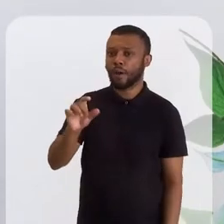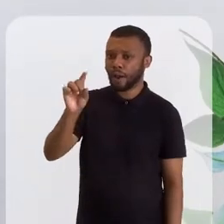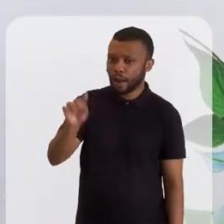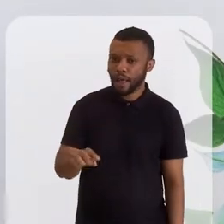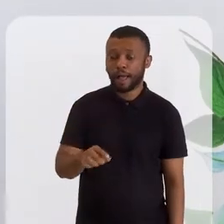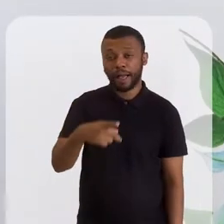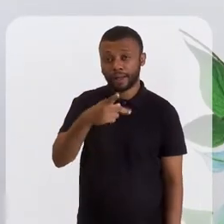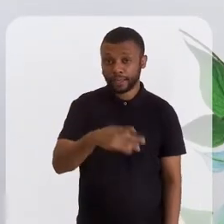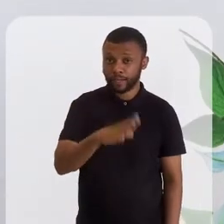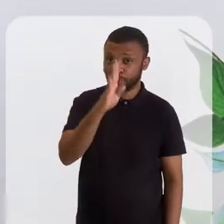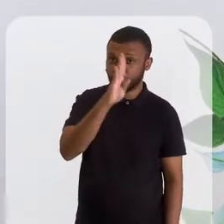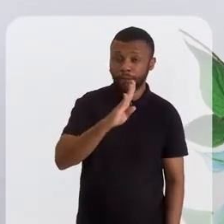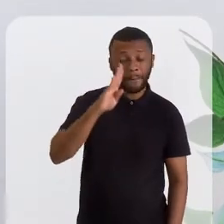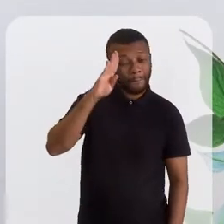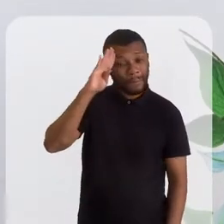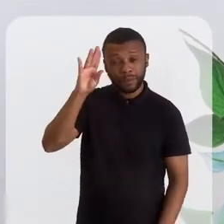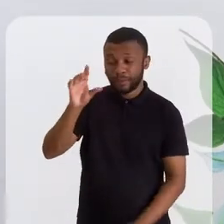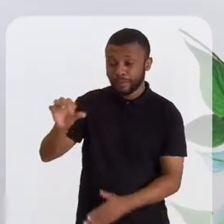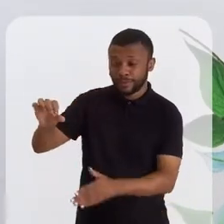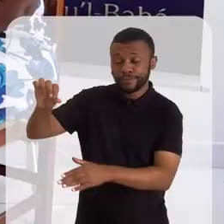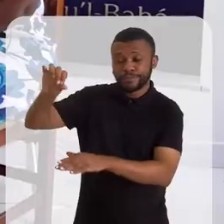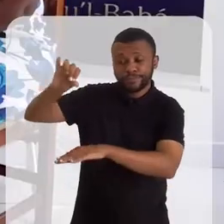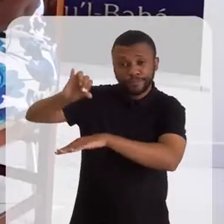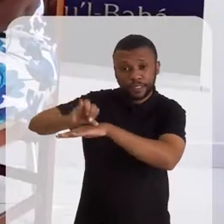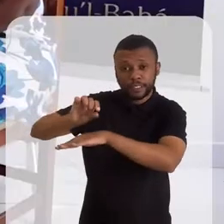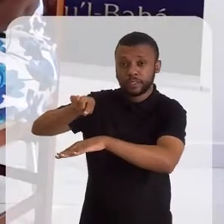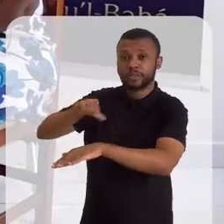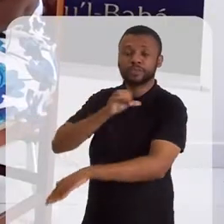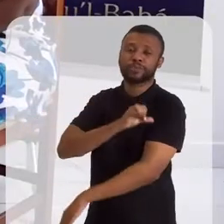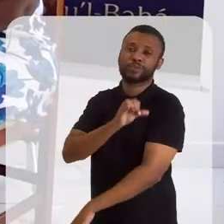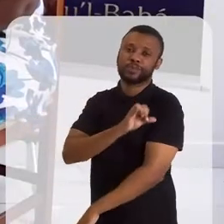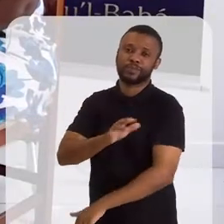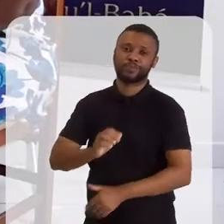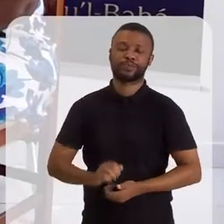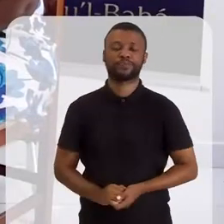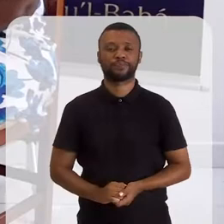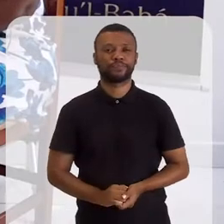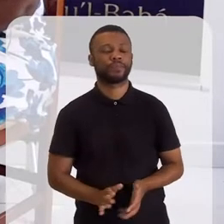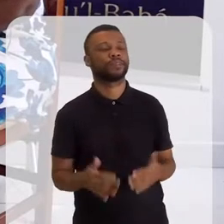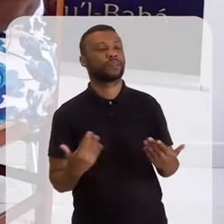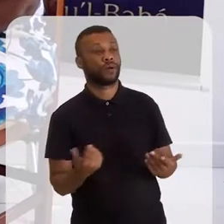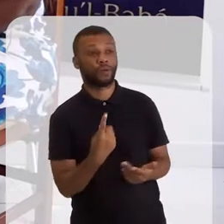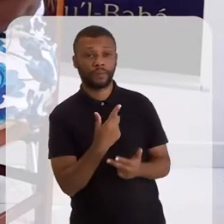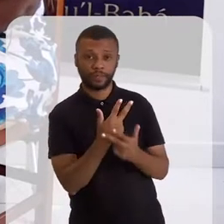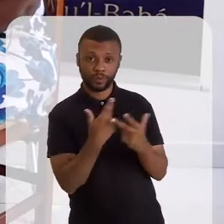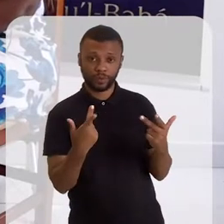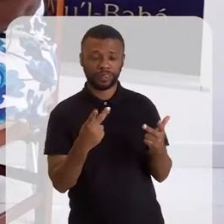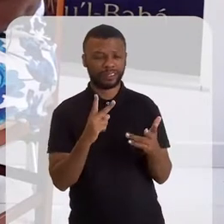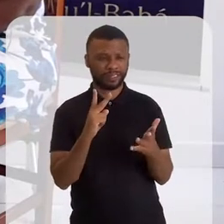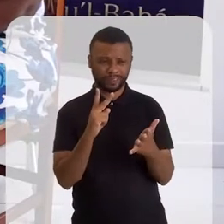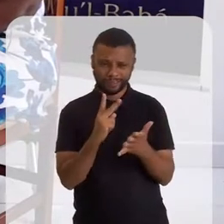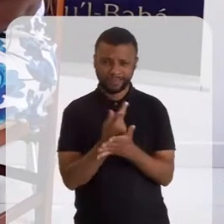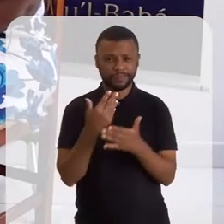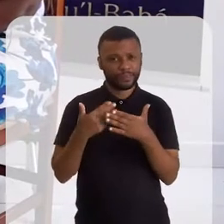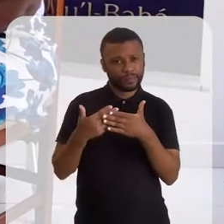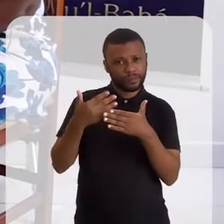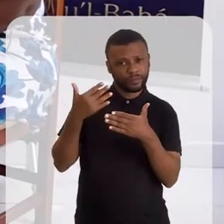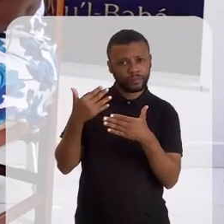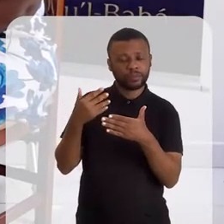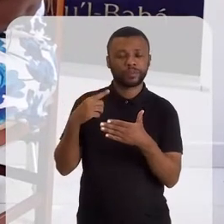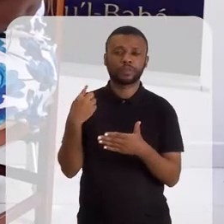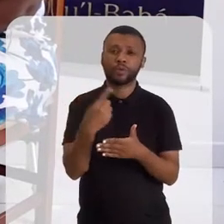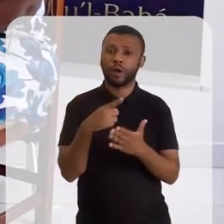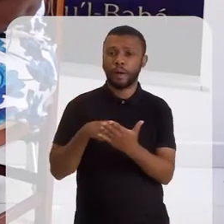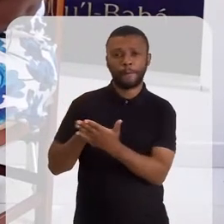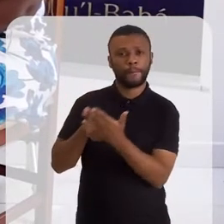Brasil, principalmente no Rio de Janeiro? Certo. Aqui no Brasil, a comunidade, uma das coisas que até a Chogue Fence